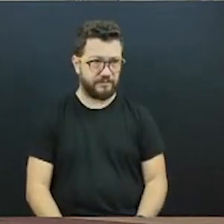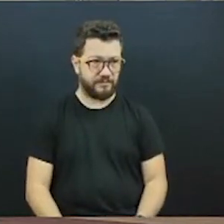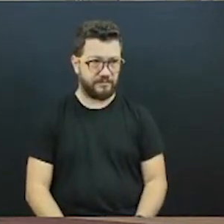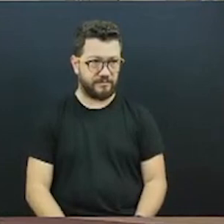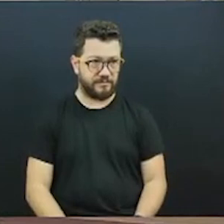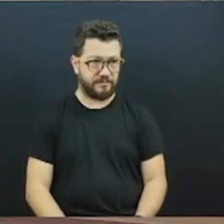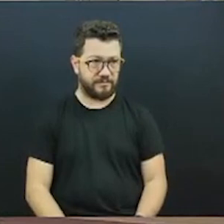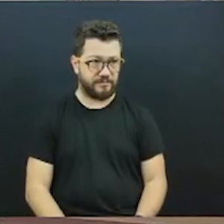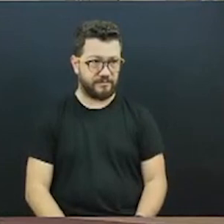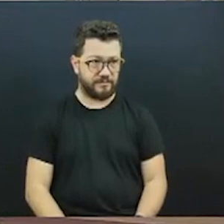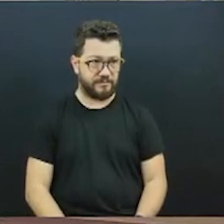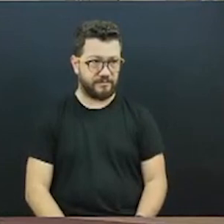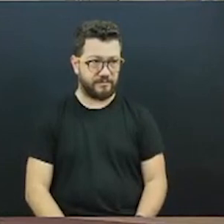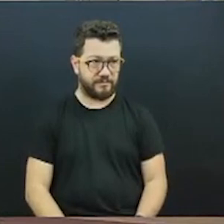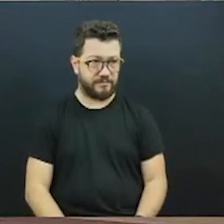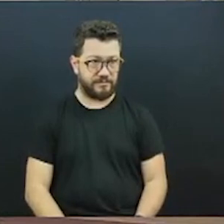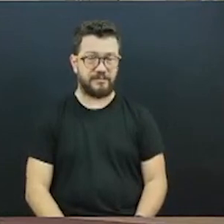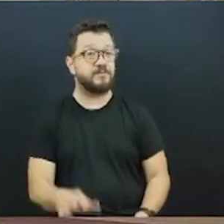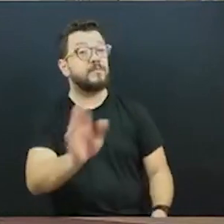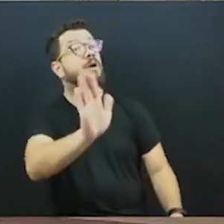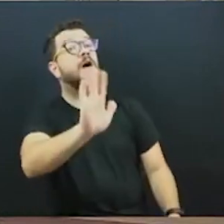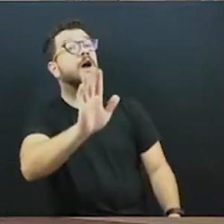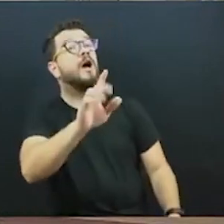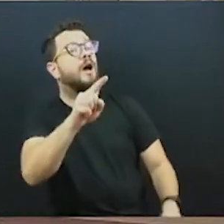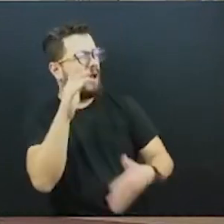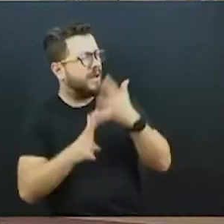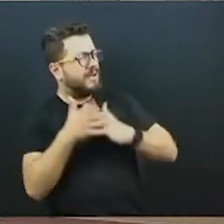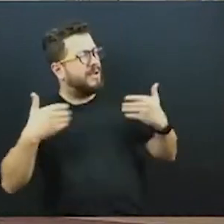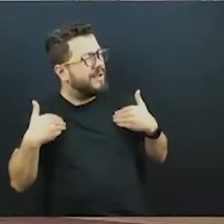palavra agora. O senhor teve o seu aparte. Senhor presidente,